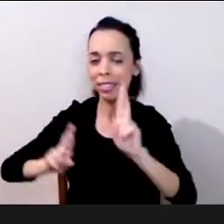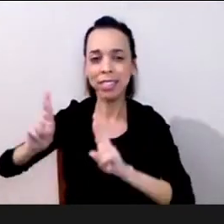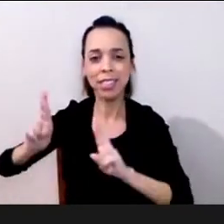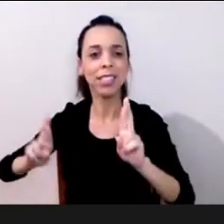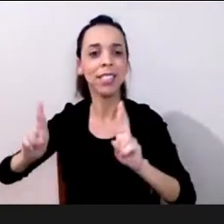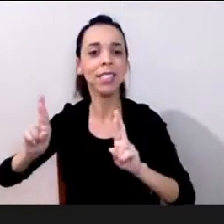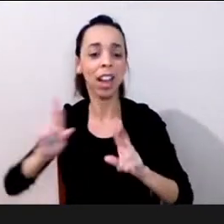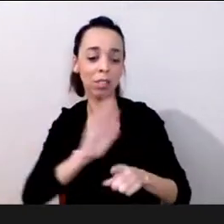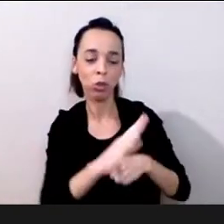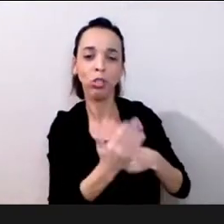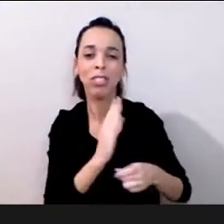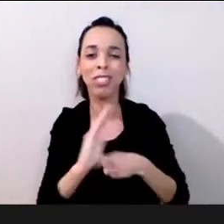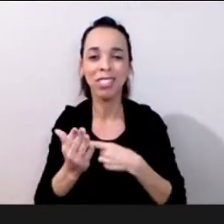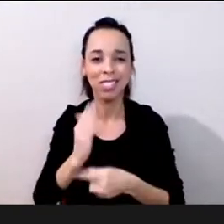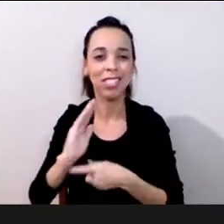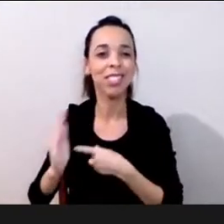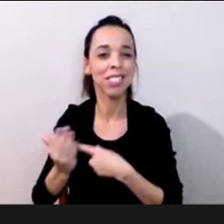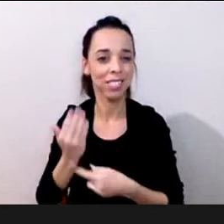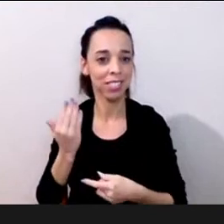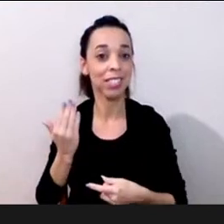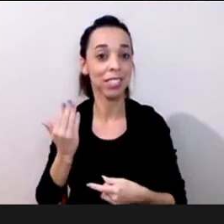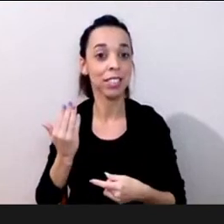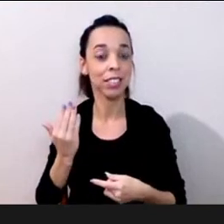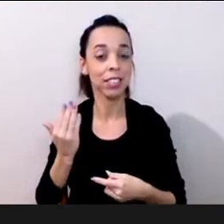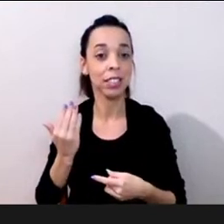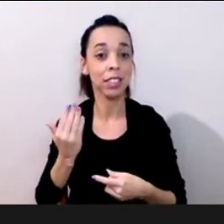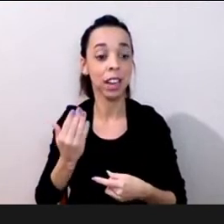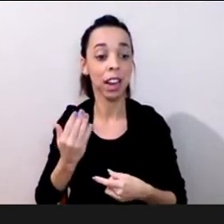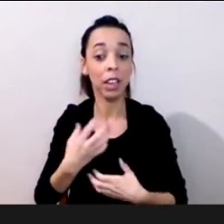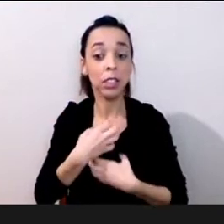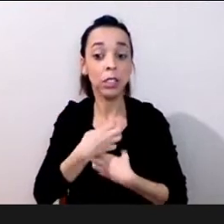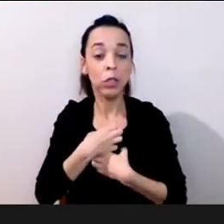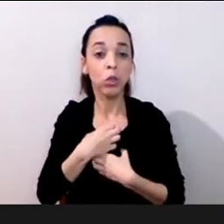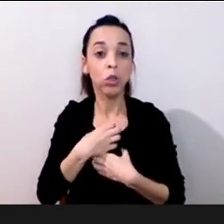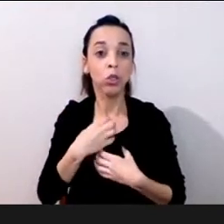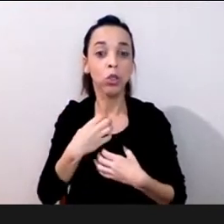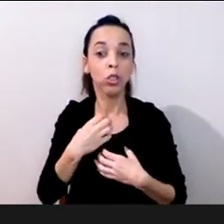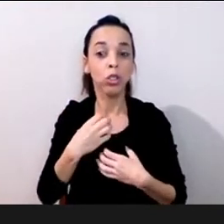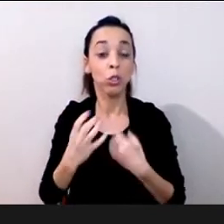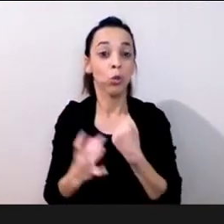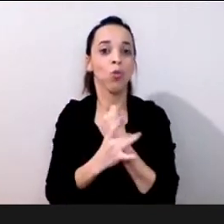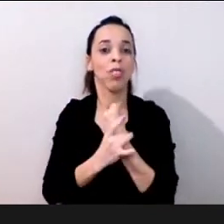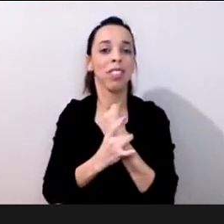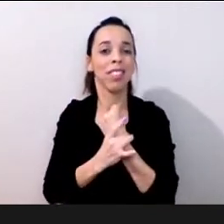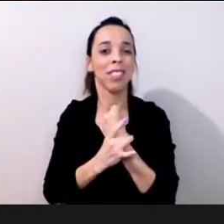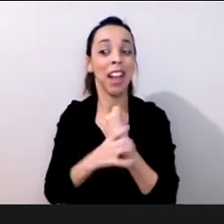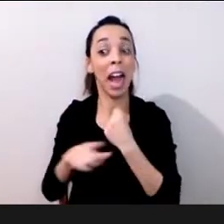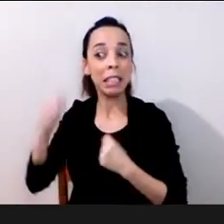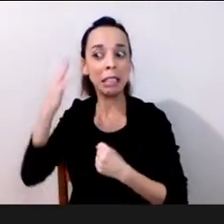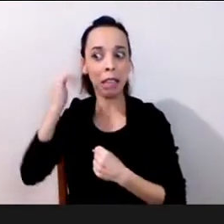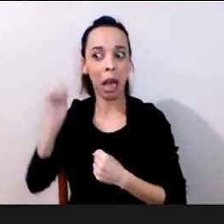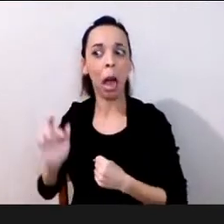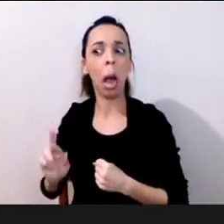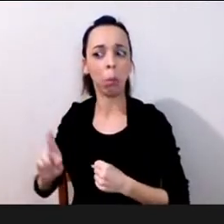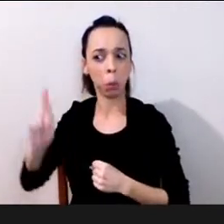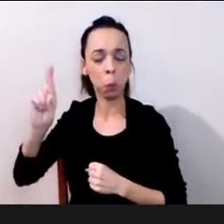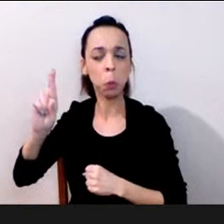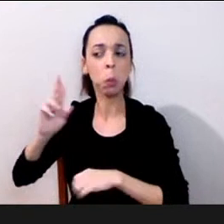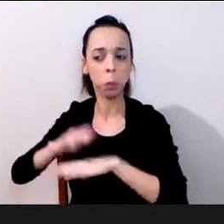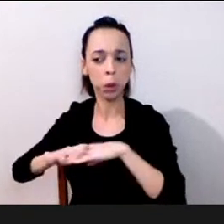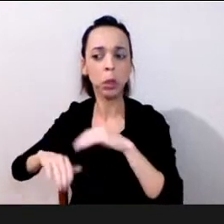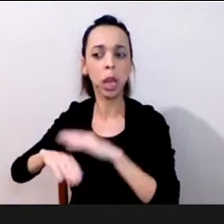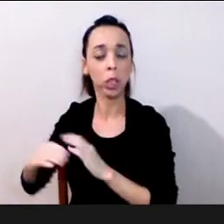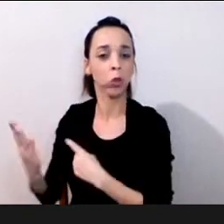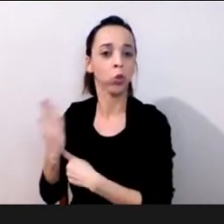outras pessoas porque ajuda-nos a sentirmos mais seguros nessa insegurança e portanto eu tenho investido muito nesta